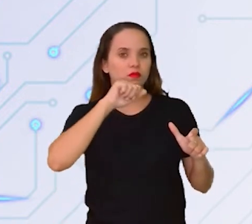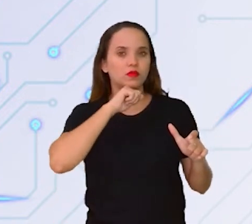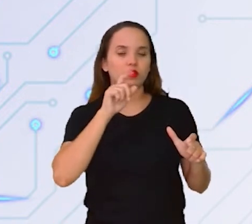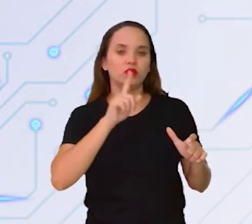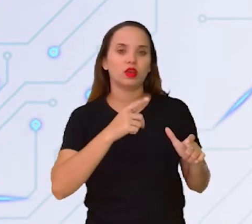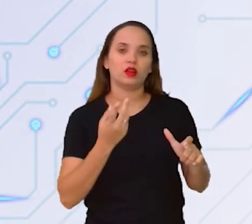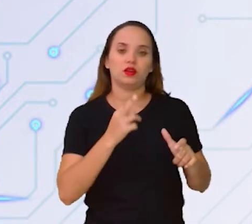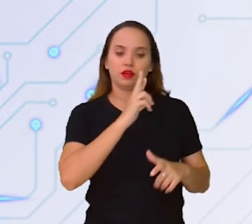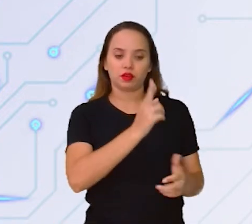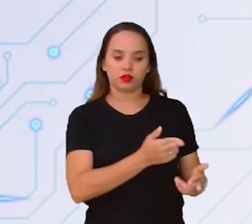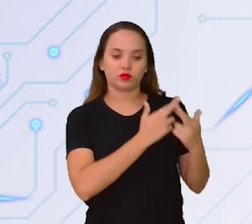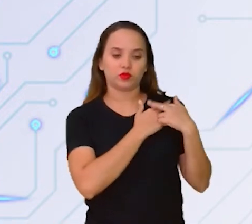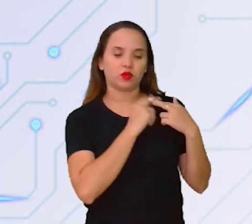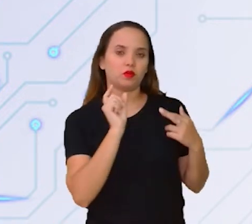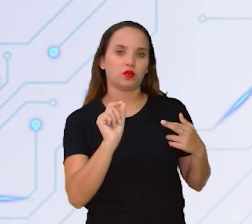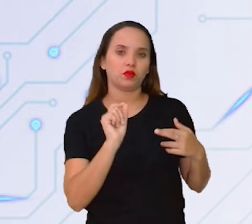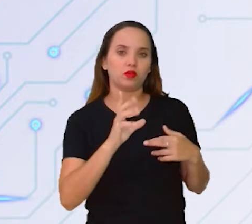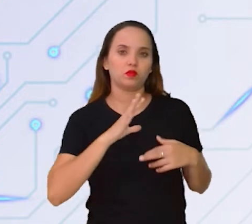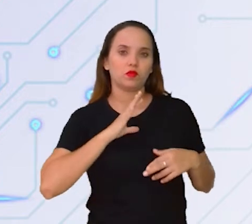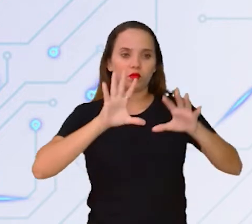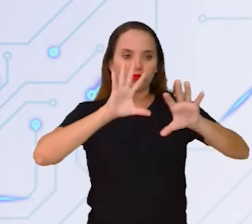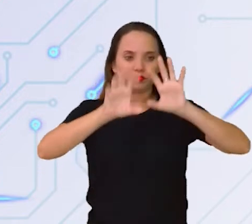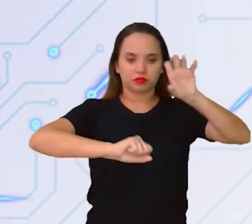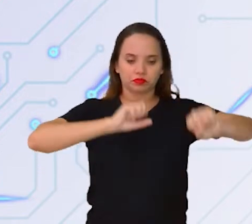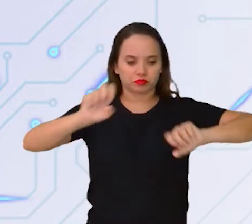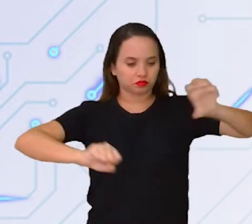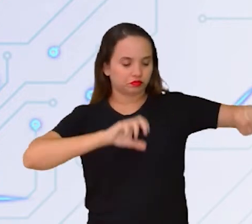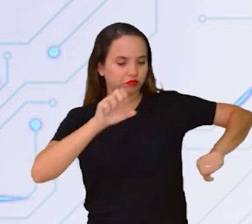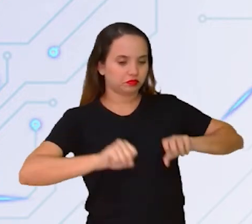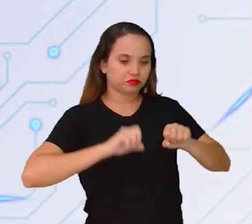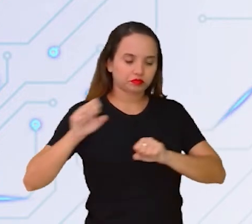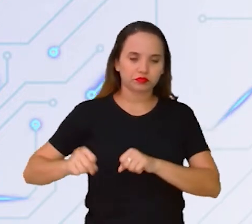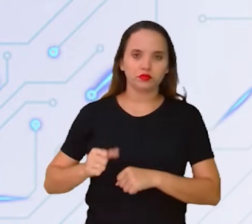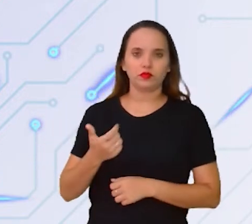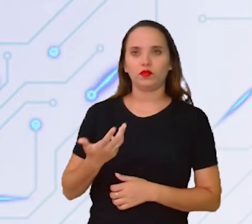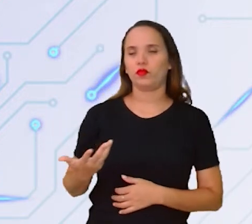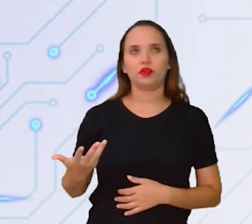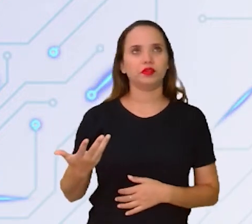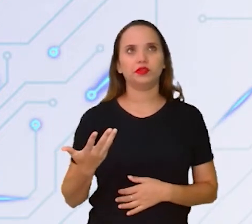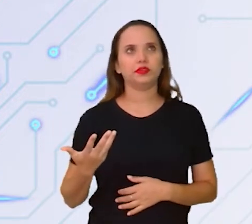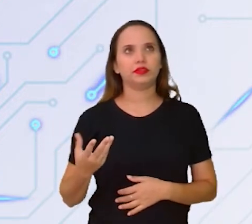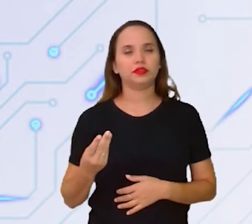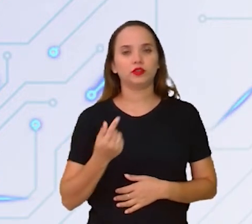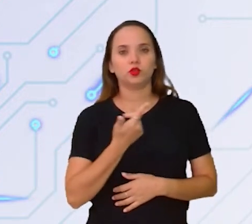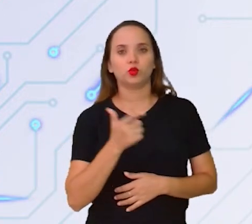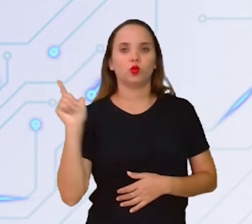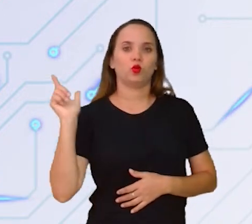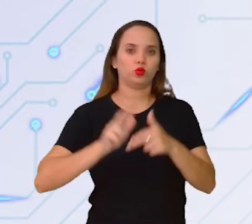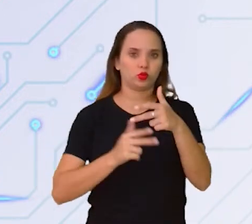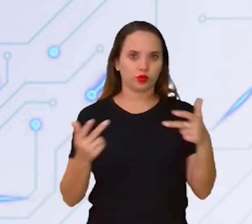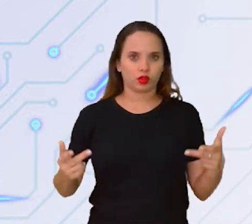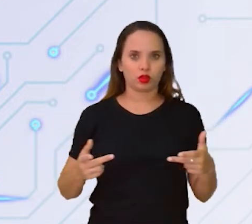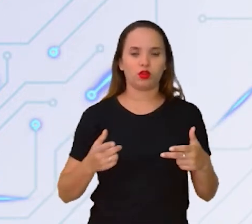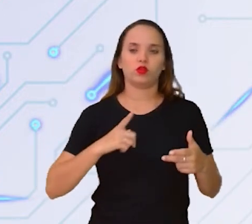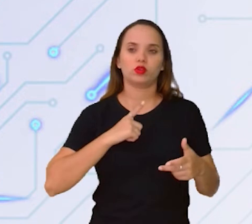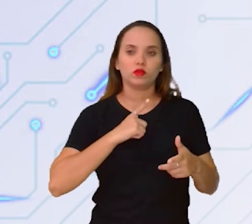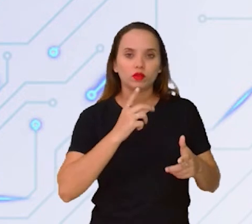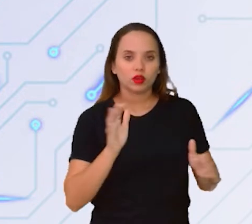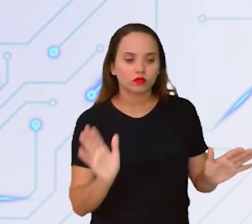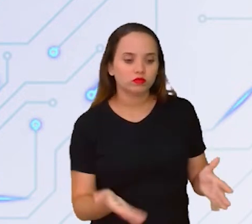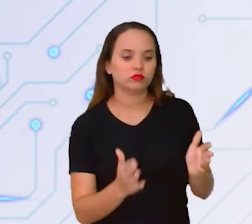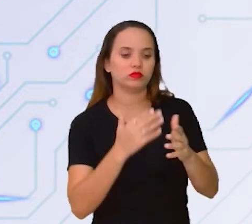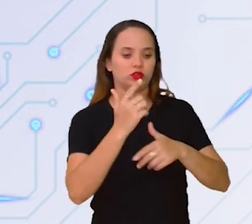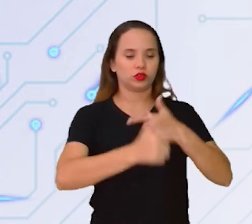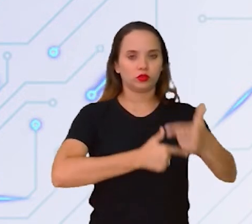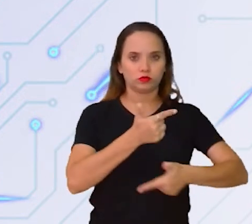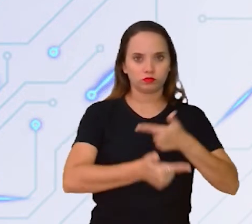juntar um monte de outros equipamentos, de outros hardware que vão dar o funcionamento